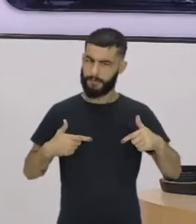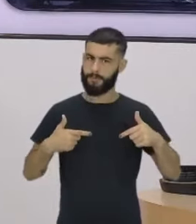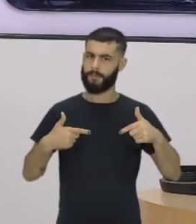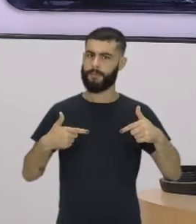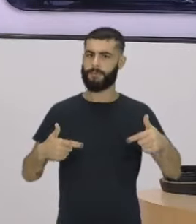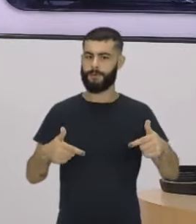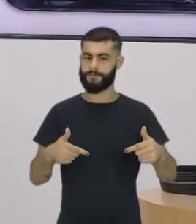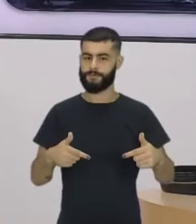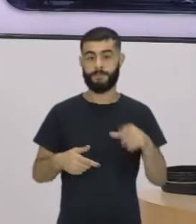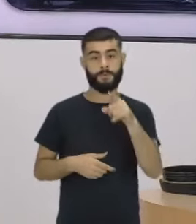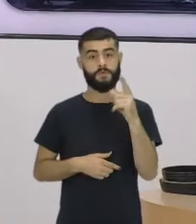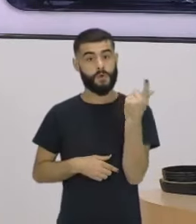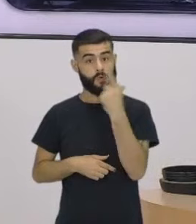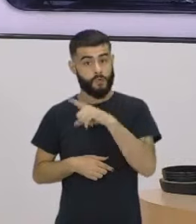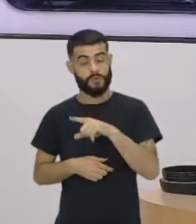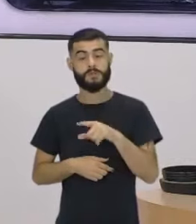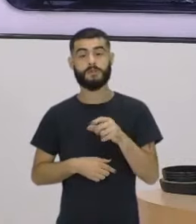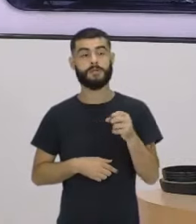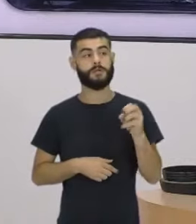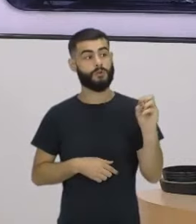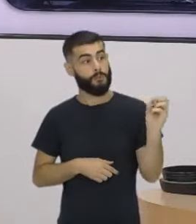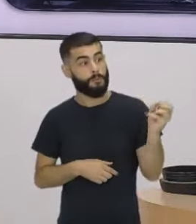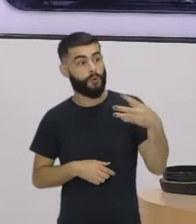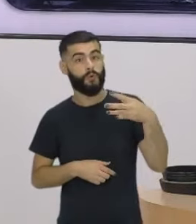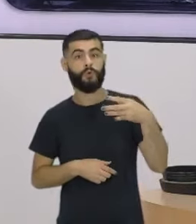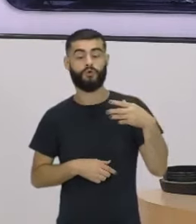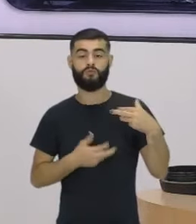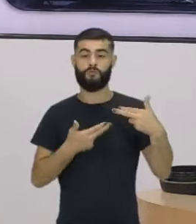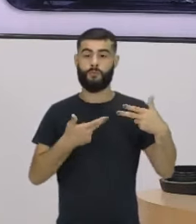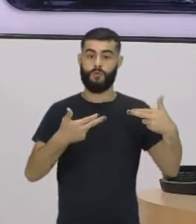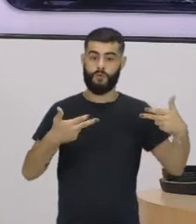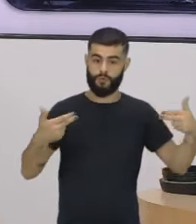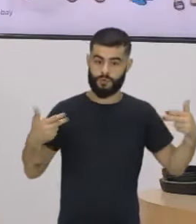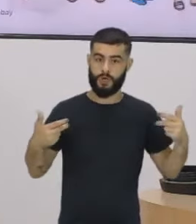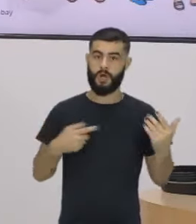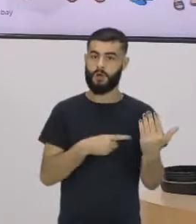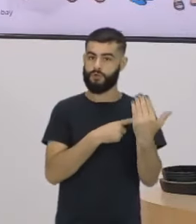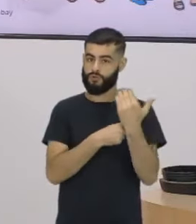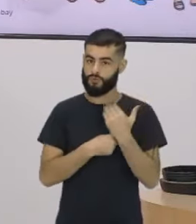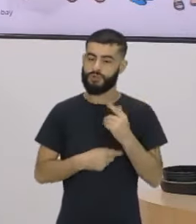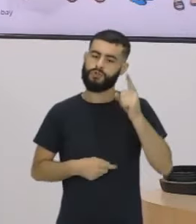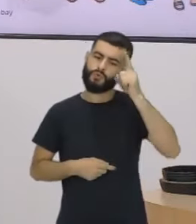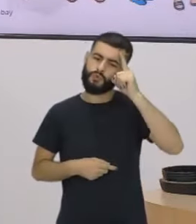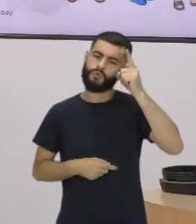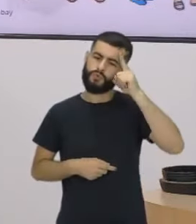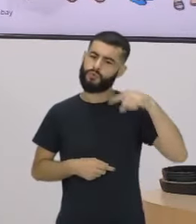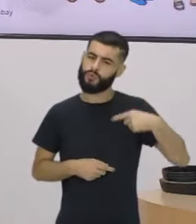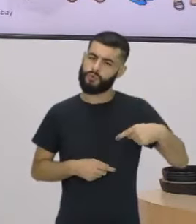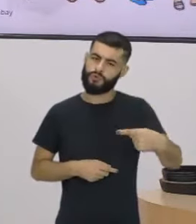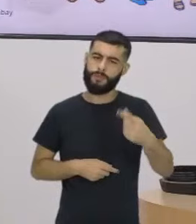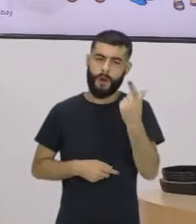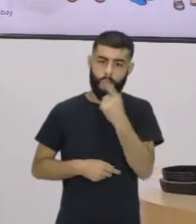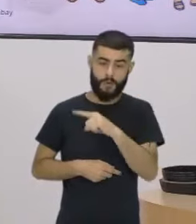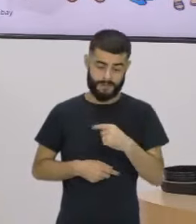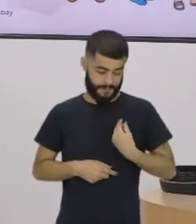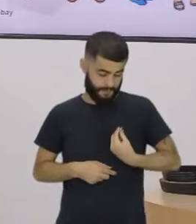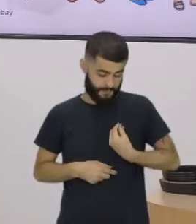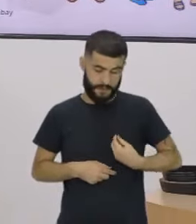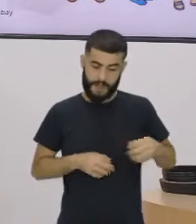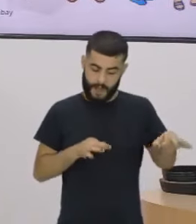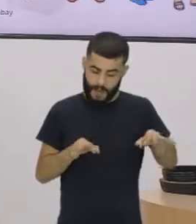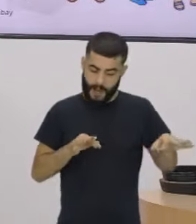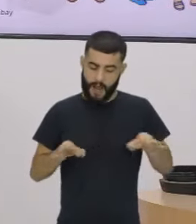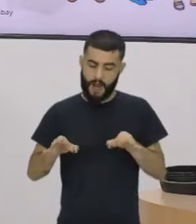trazer produtividade com relação ao nosso dia a dia, nosso Projeto de Vida, colocar as ações em ordem. Então,